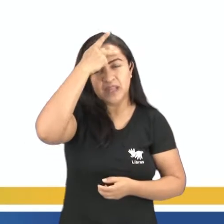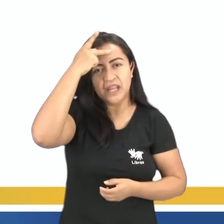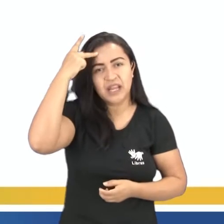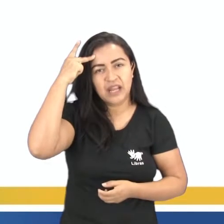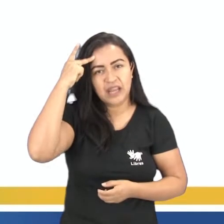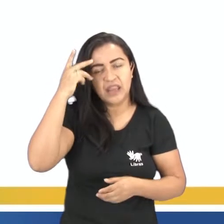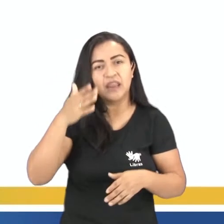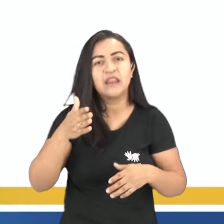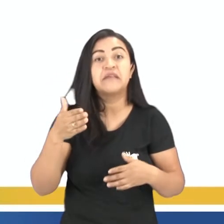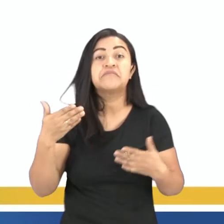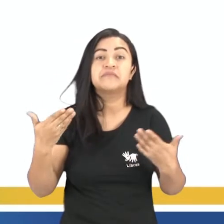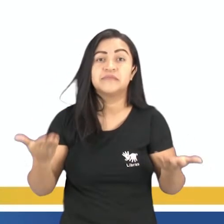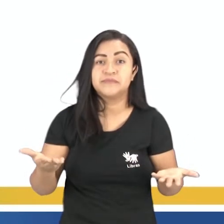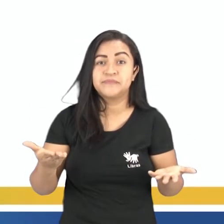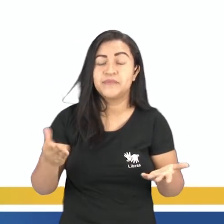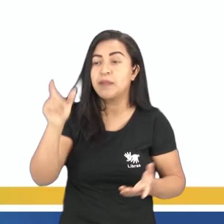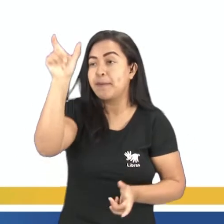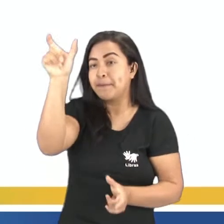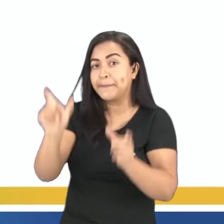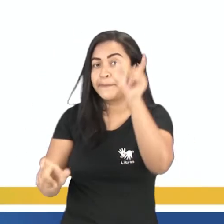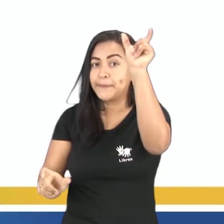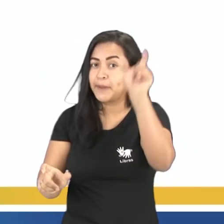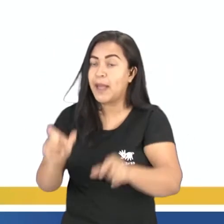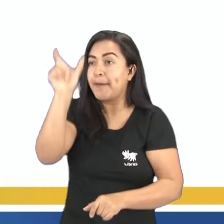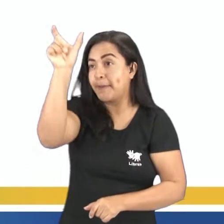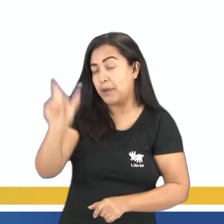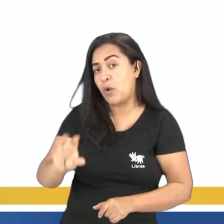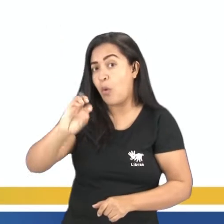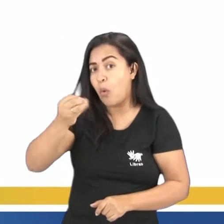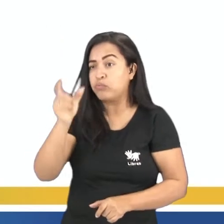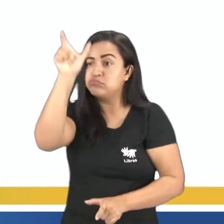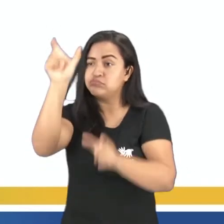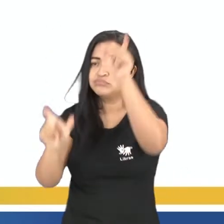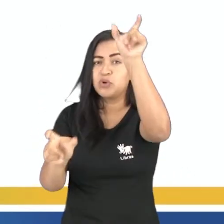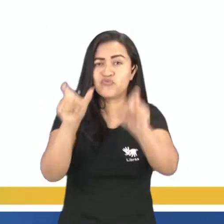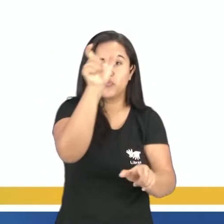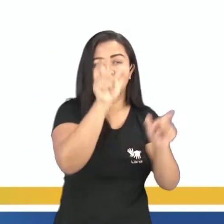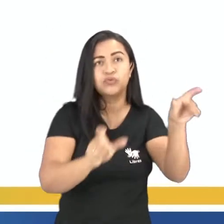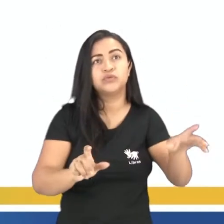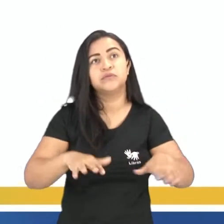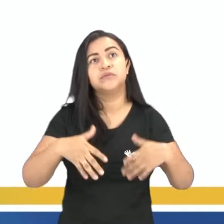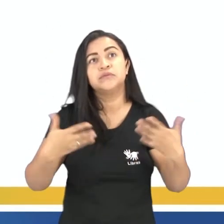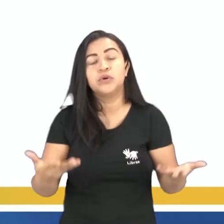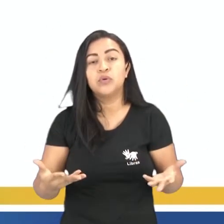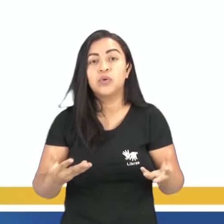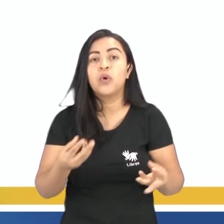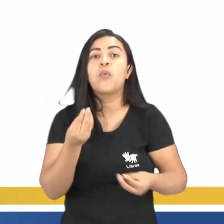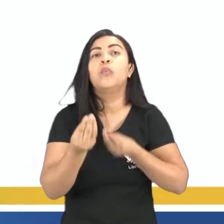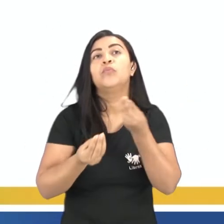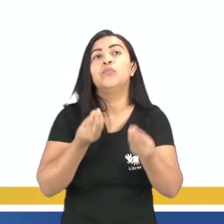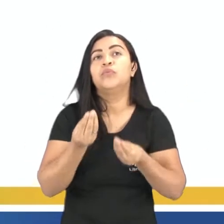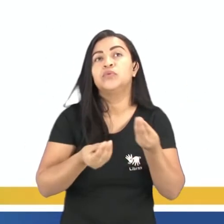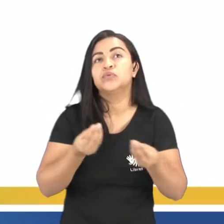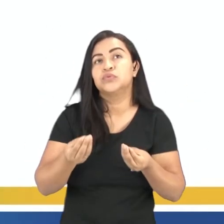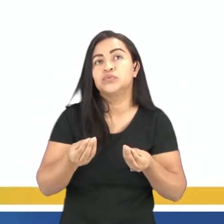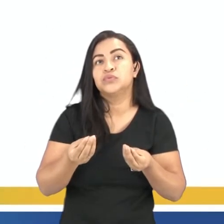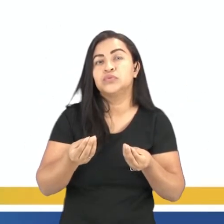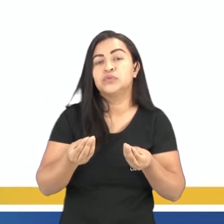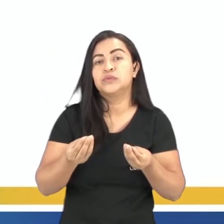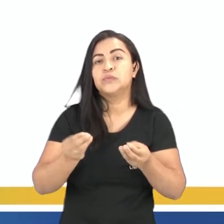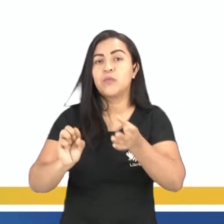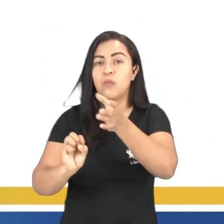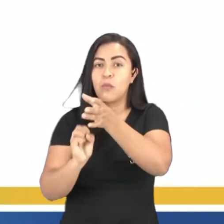personagem ou os personagens? Depois, como? O enredo, o modo como se tecem os